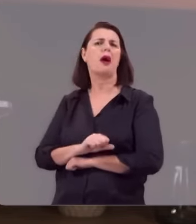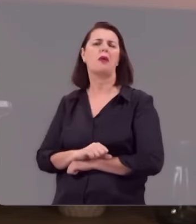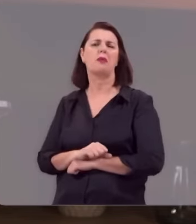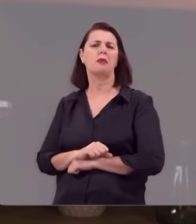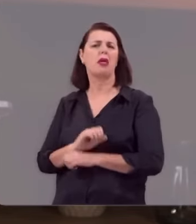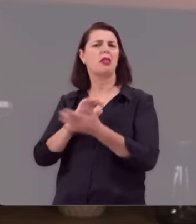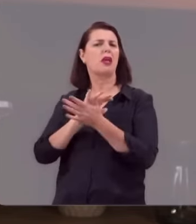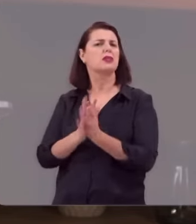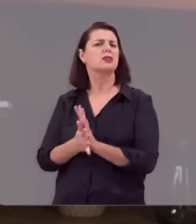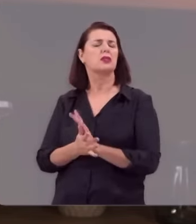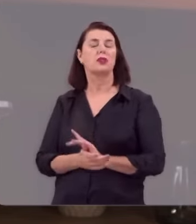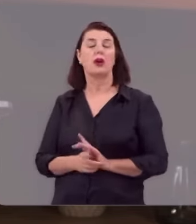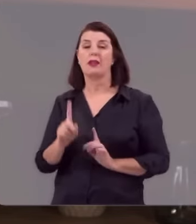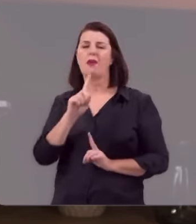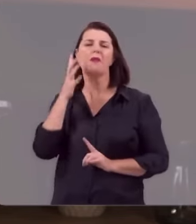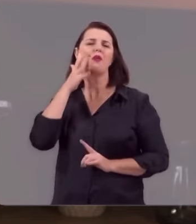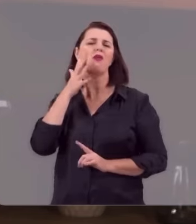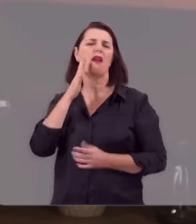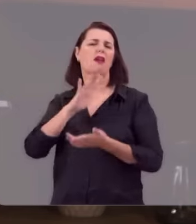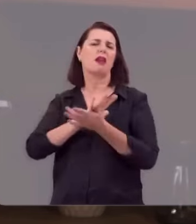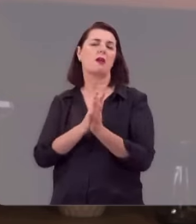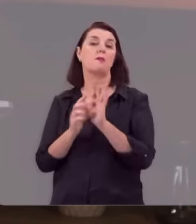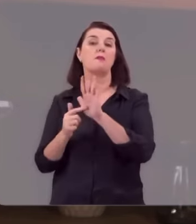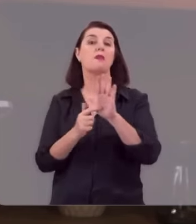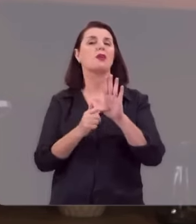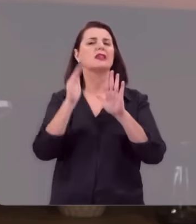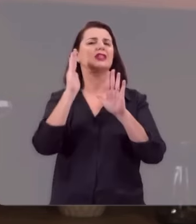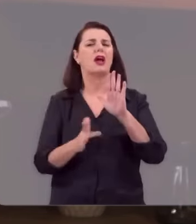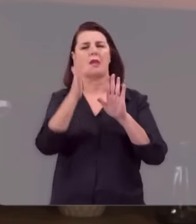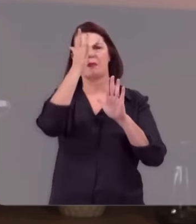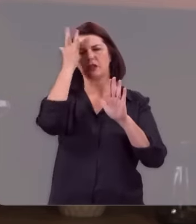O poder não corrompe, o poder revela os corrompidos.